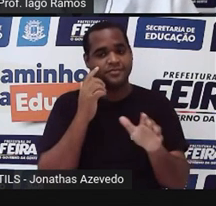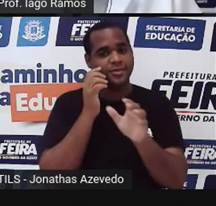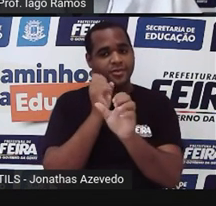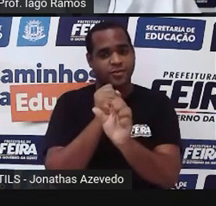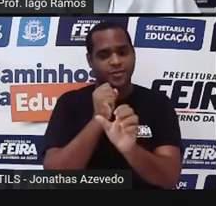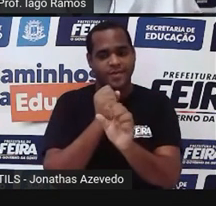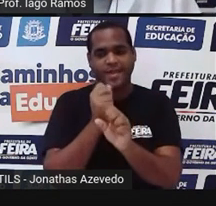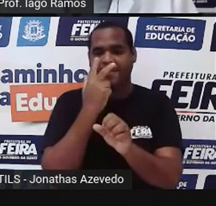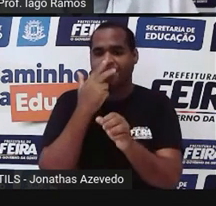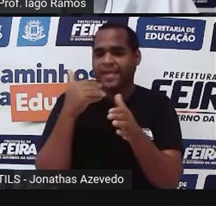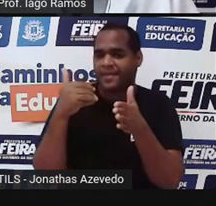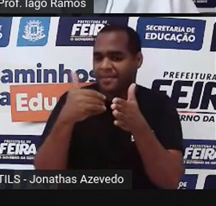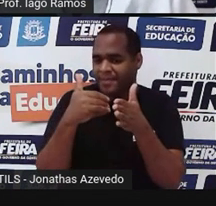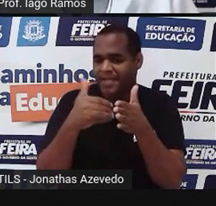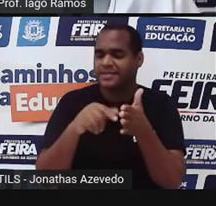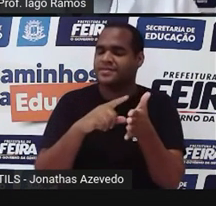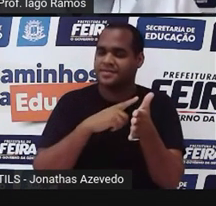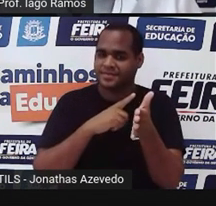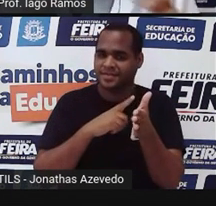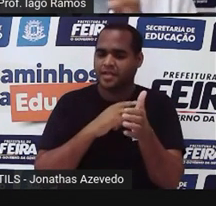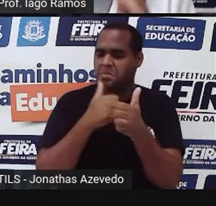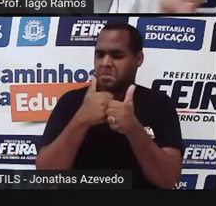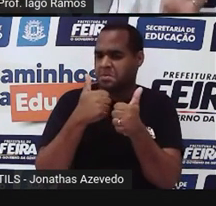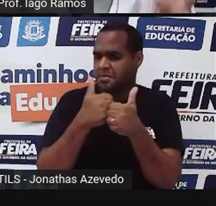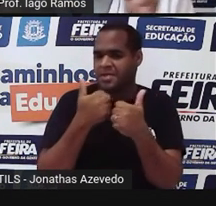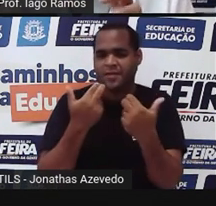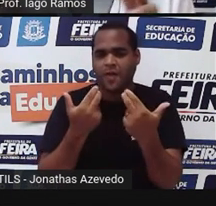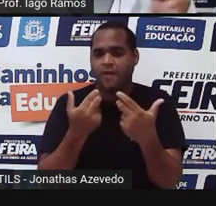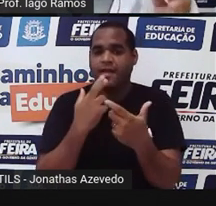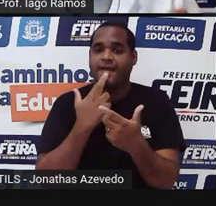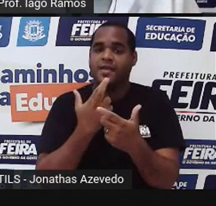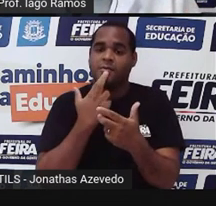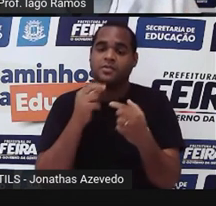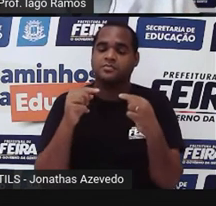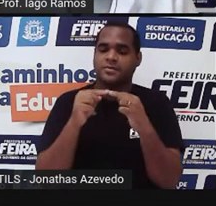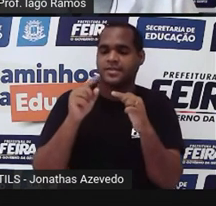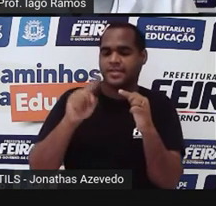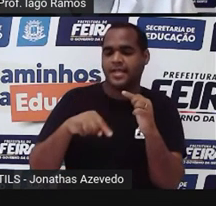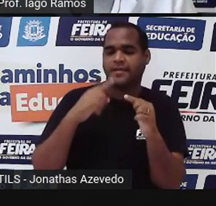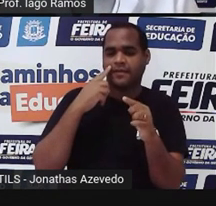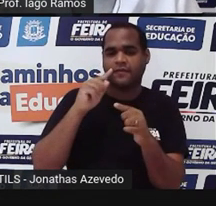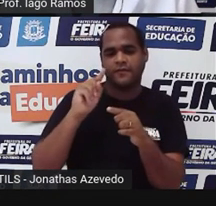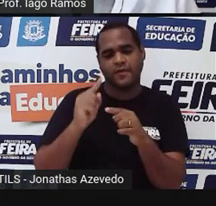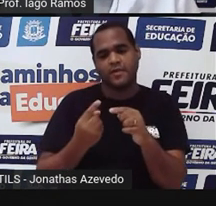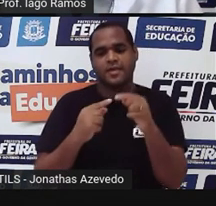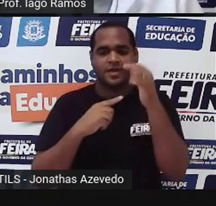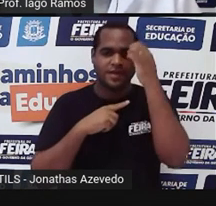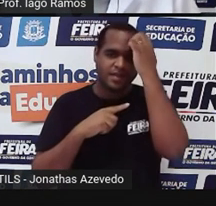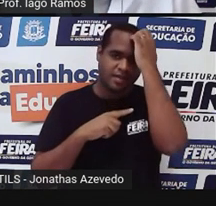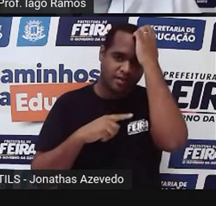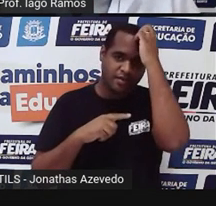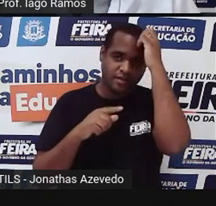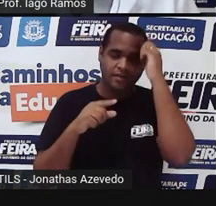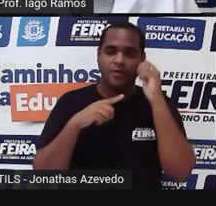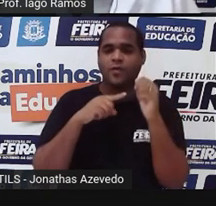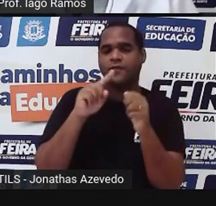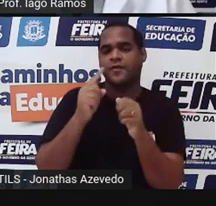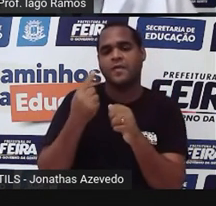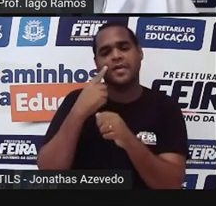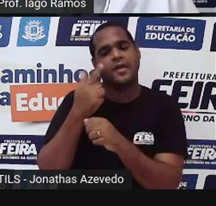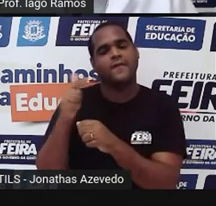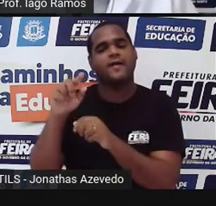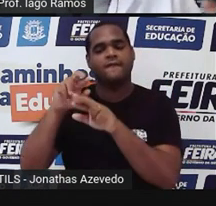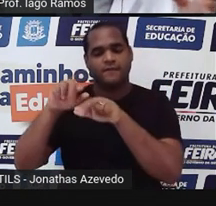aproximado, né? A gente dá um resultado, esse resultado dá um número com vírgula, depois da vírgula tem infinitos